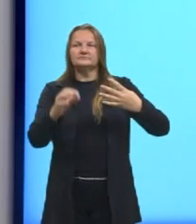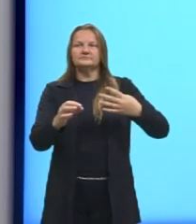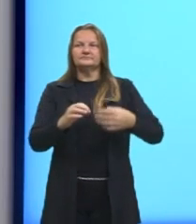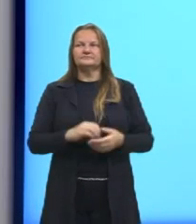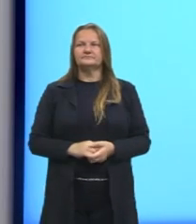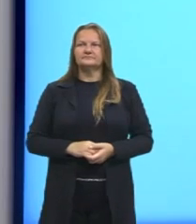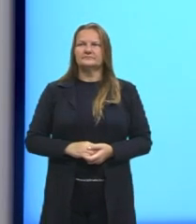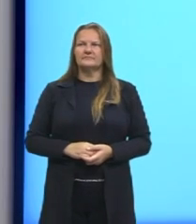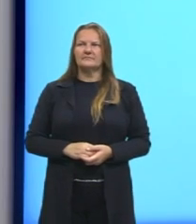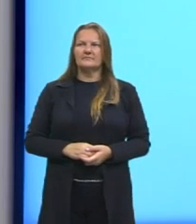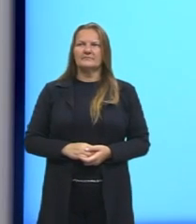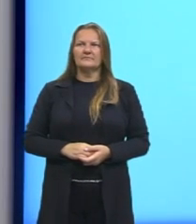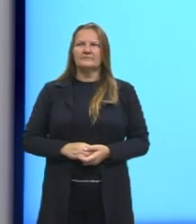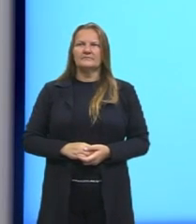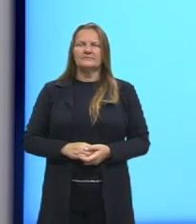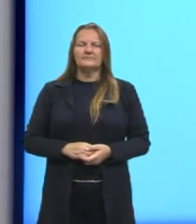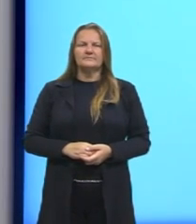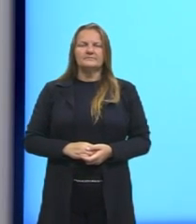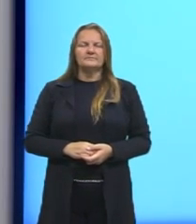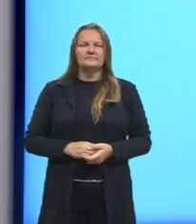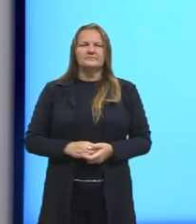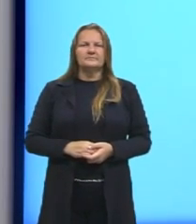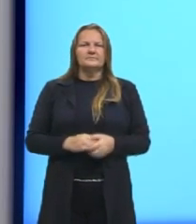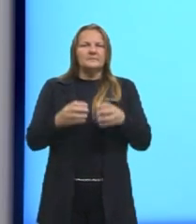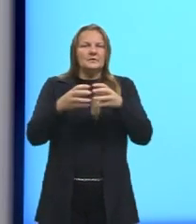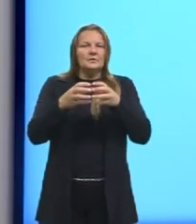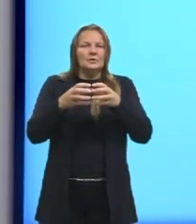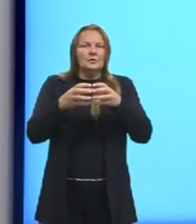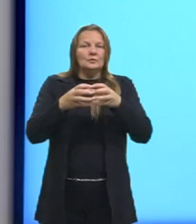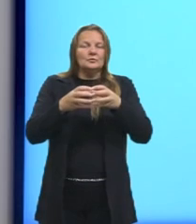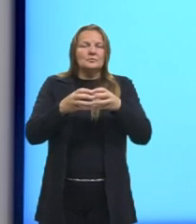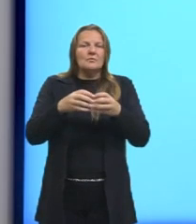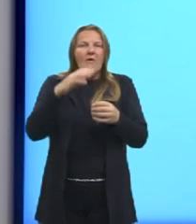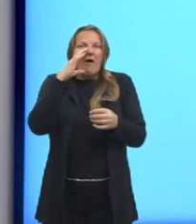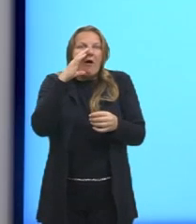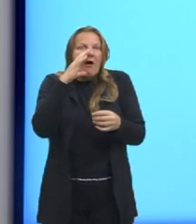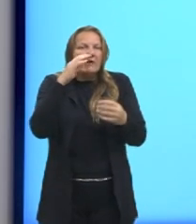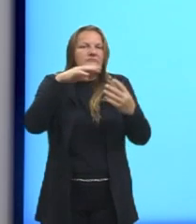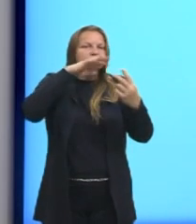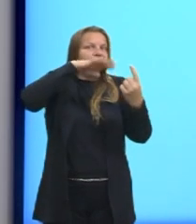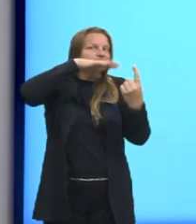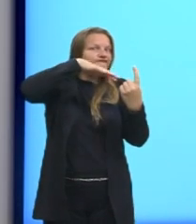Então, olha só. Fala da obsessão do culto às celebridades.